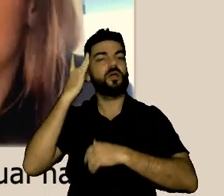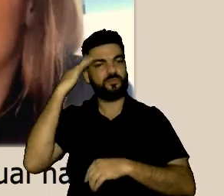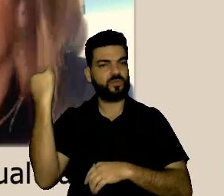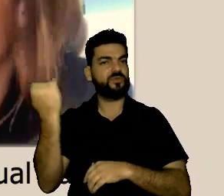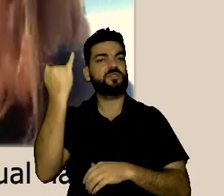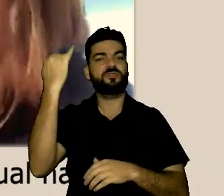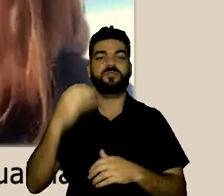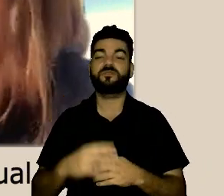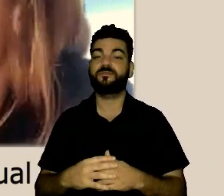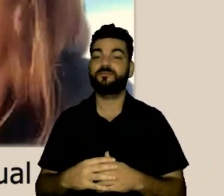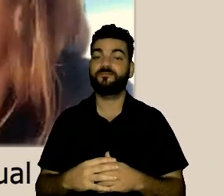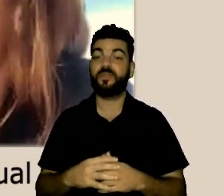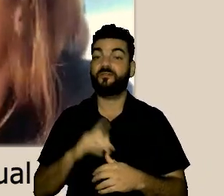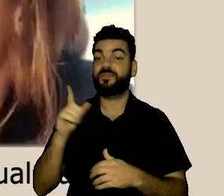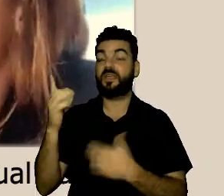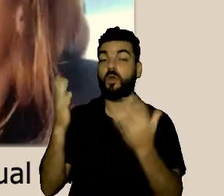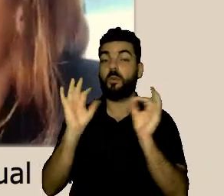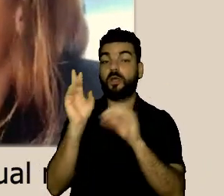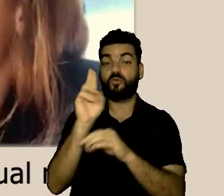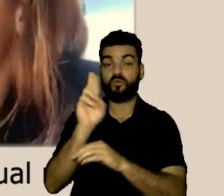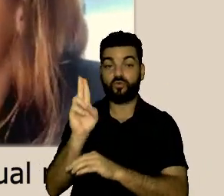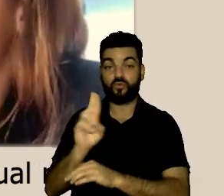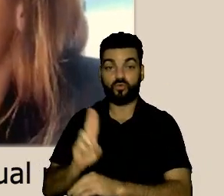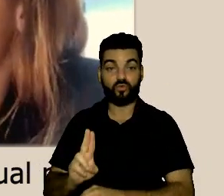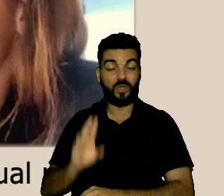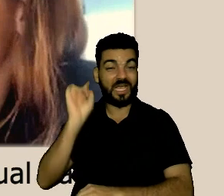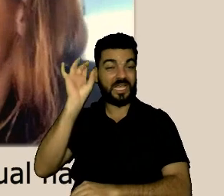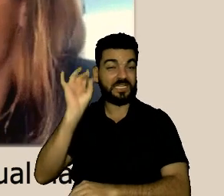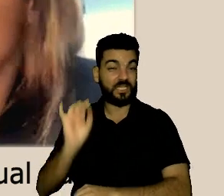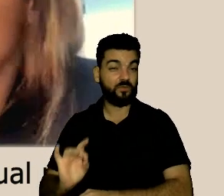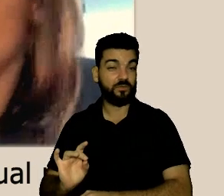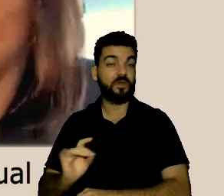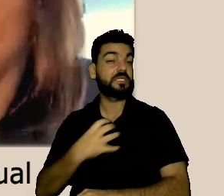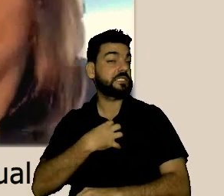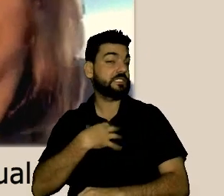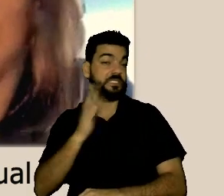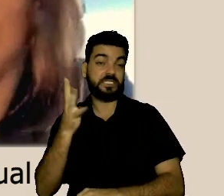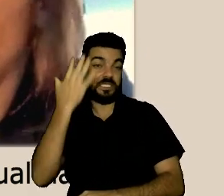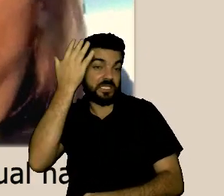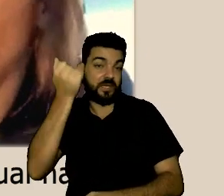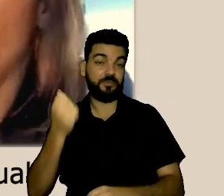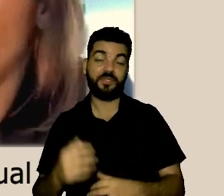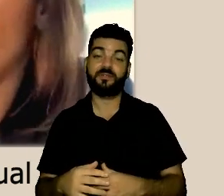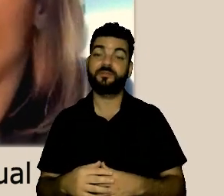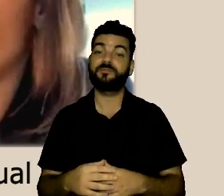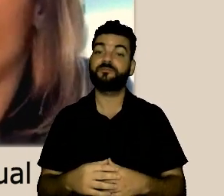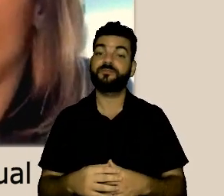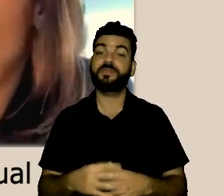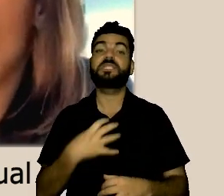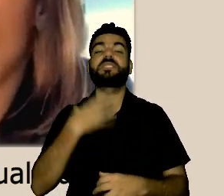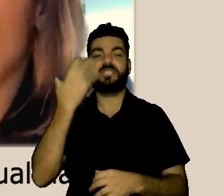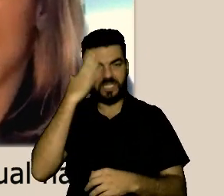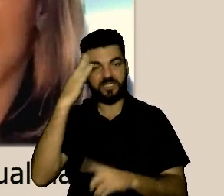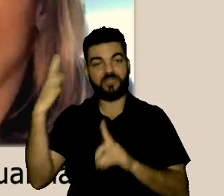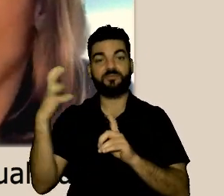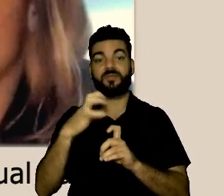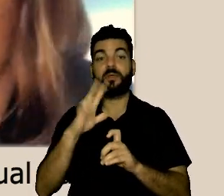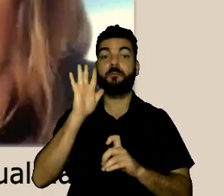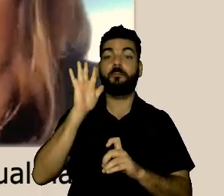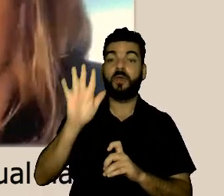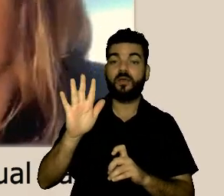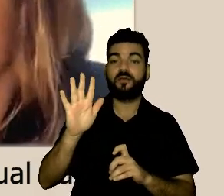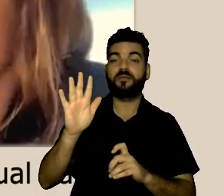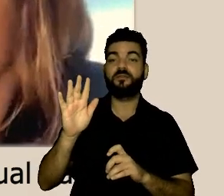você já nominar, porque quando você nomina, a pessoa sente que foi assediada, mas quando tem o nome ali